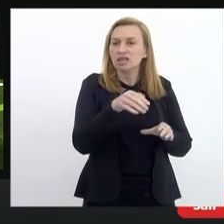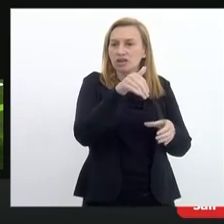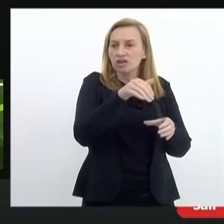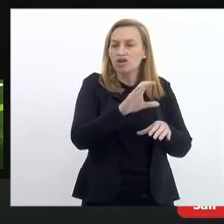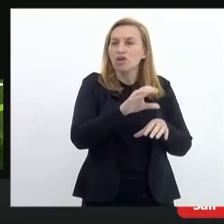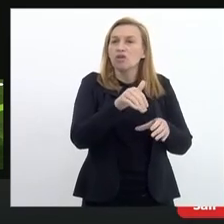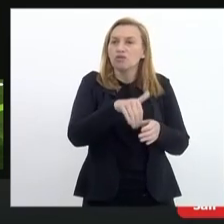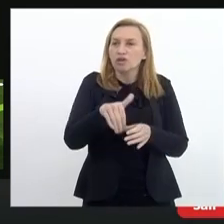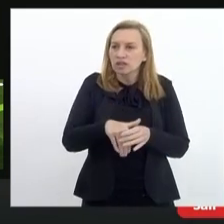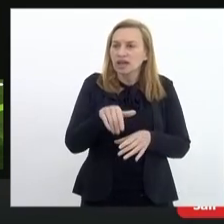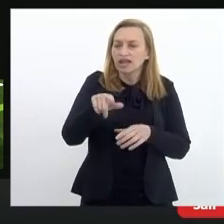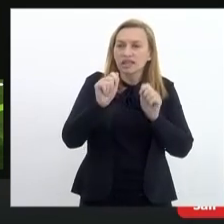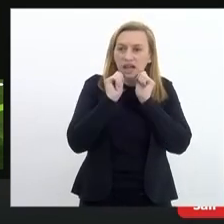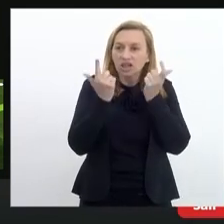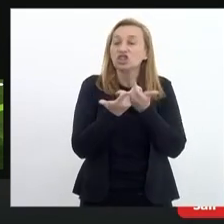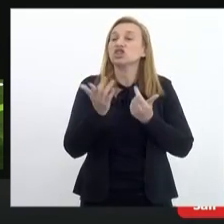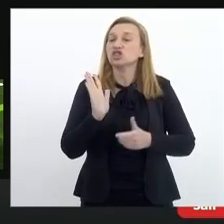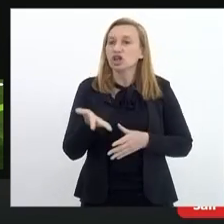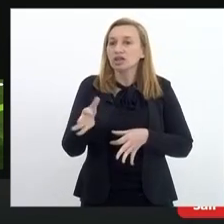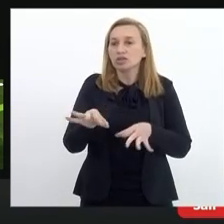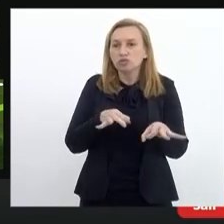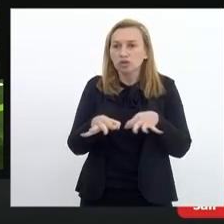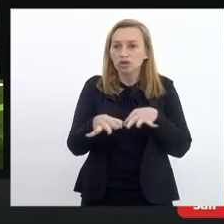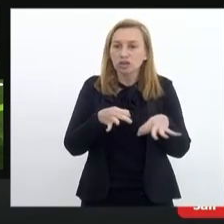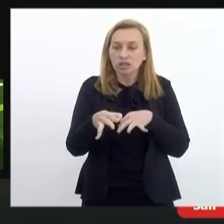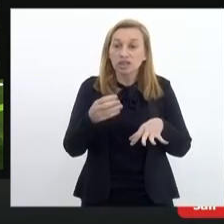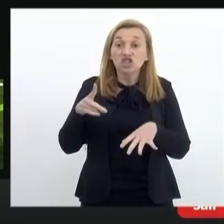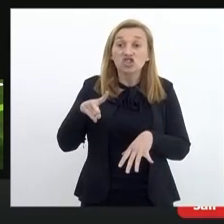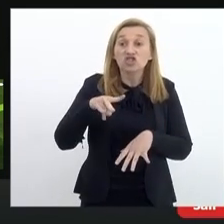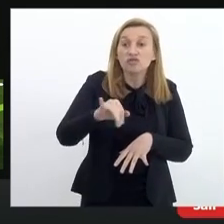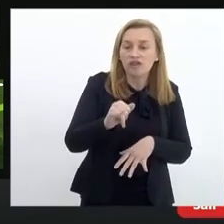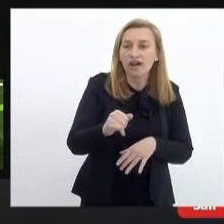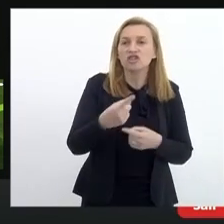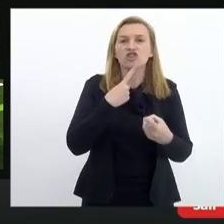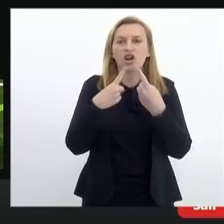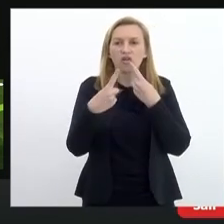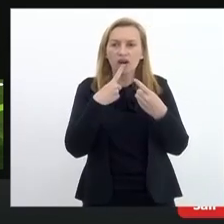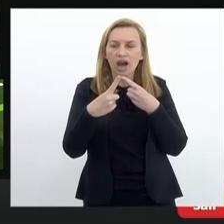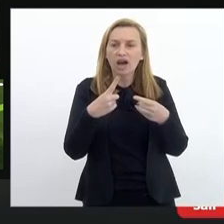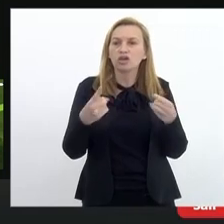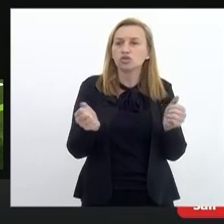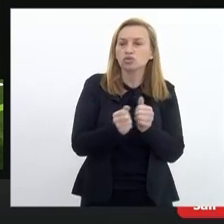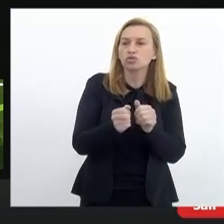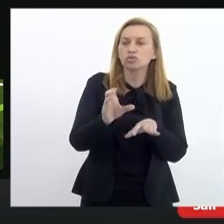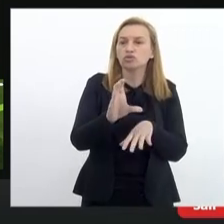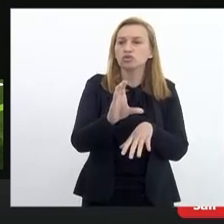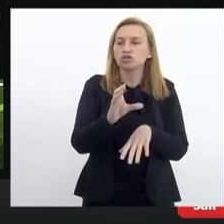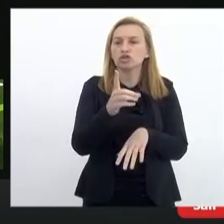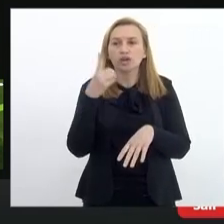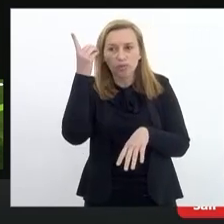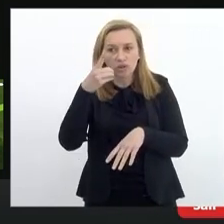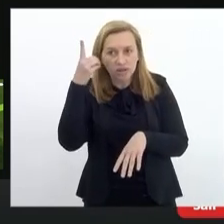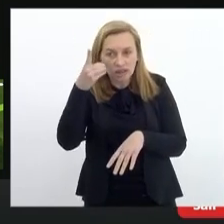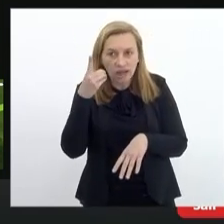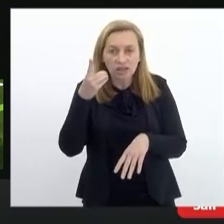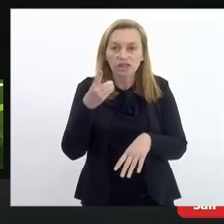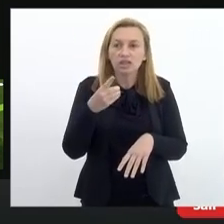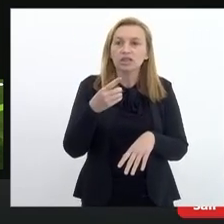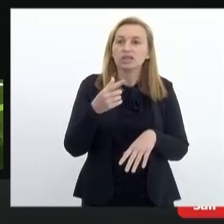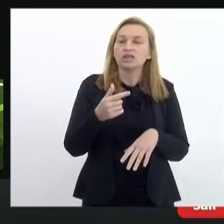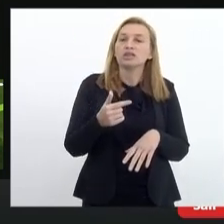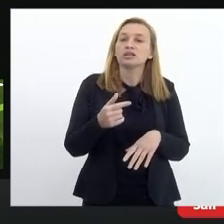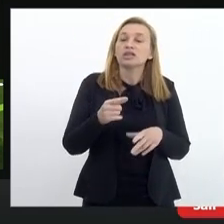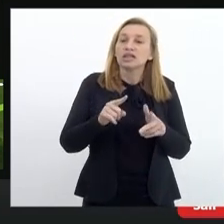leste nós já estamos nos organizando a gente vai dialogar com os deputados né nós que já ficamos sete anos sem